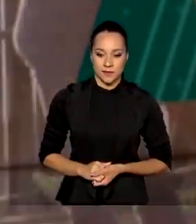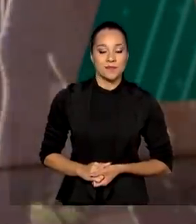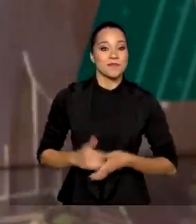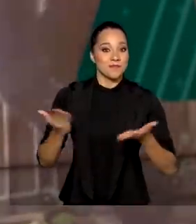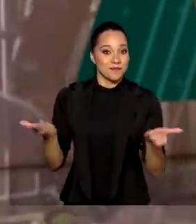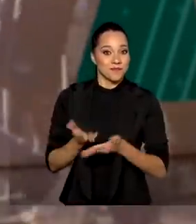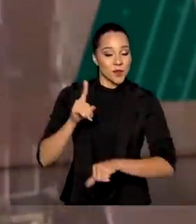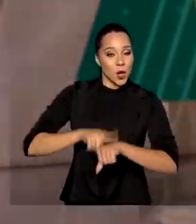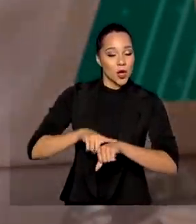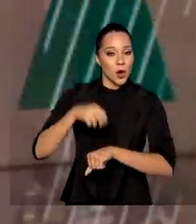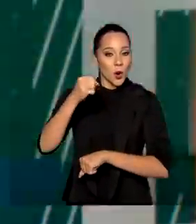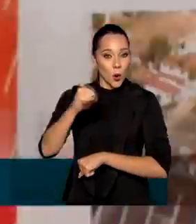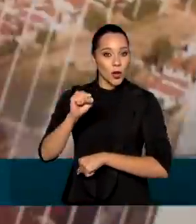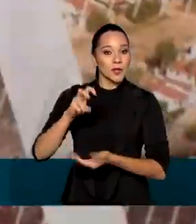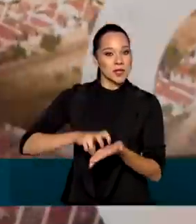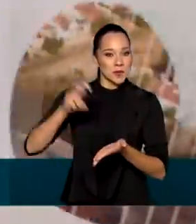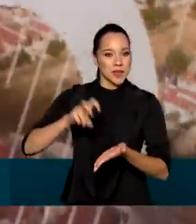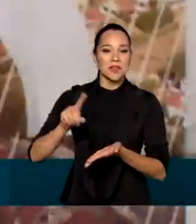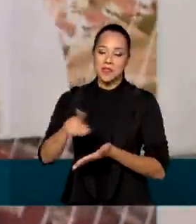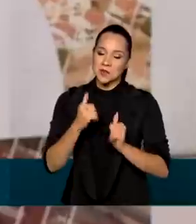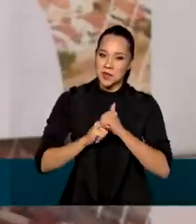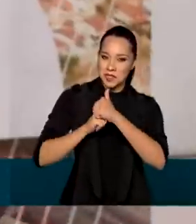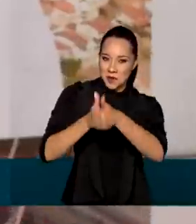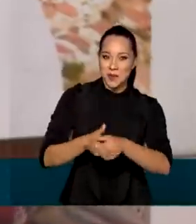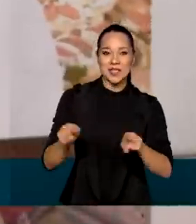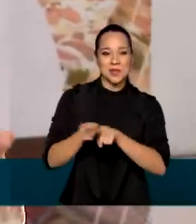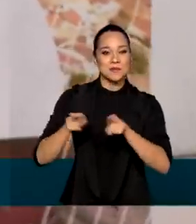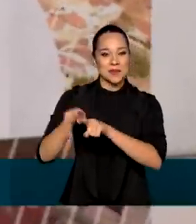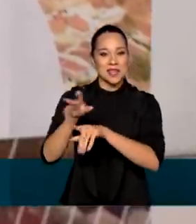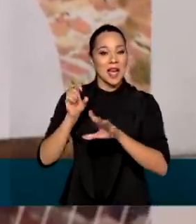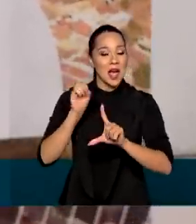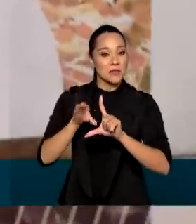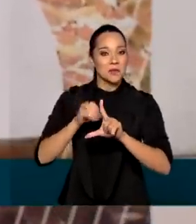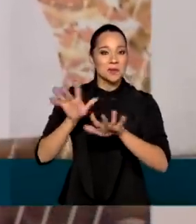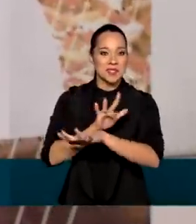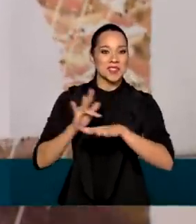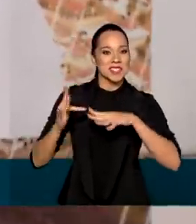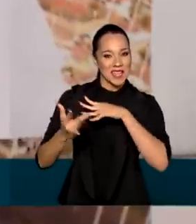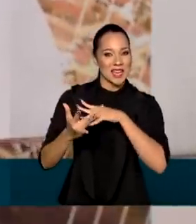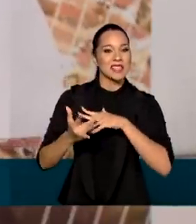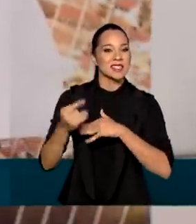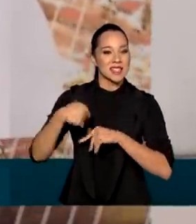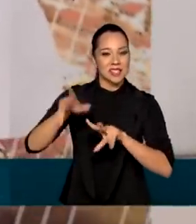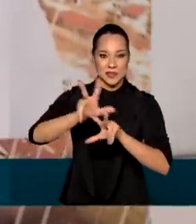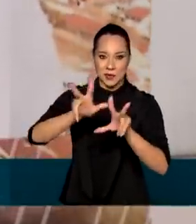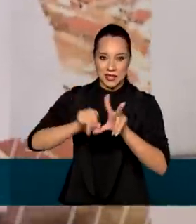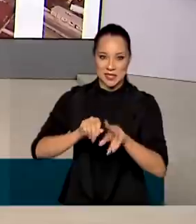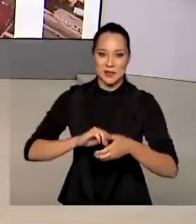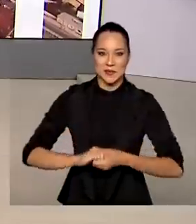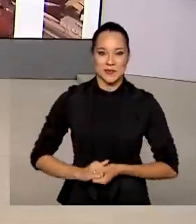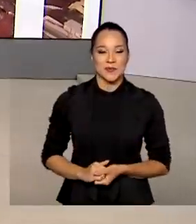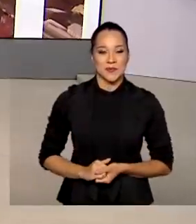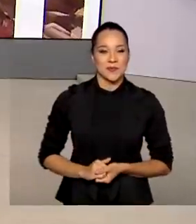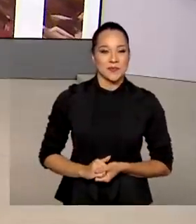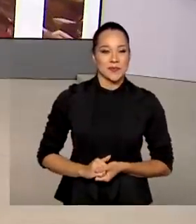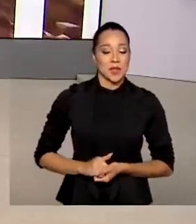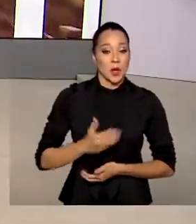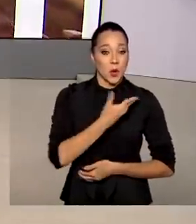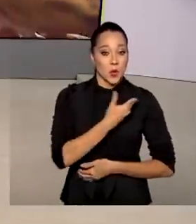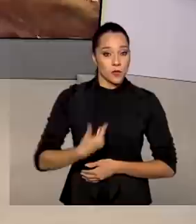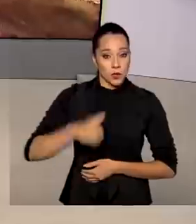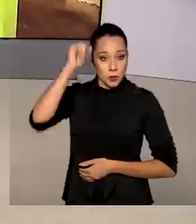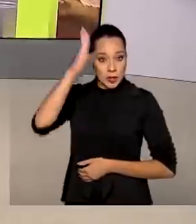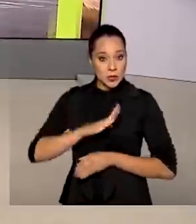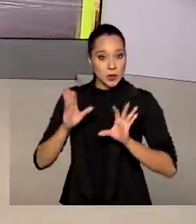Agora, 8 horas da manhã, você pode nos acompanhar também ao vivo pelas redes sociais da TV Brasil. O governo